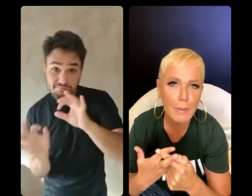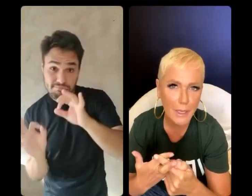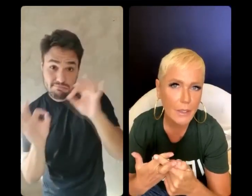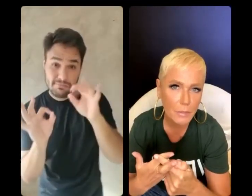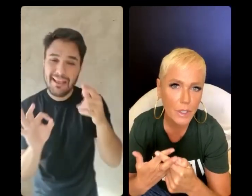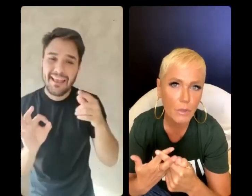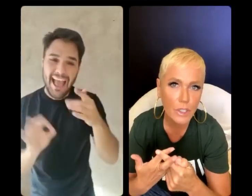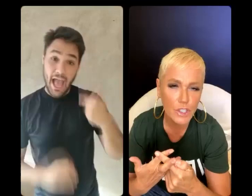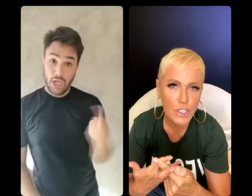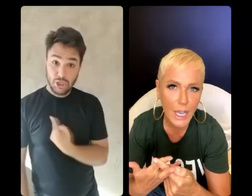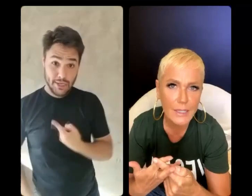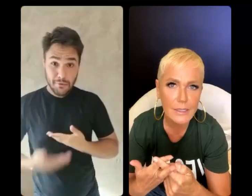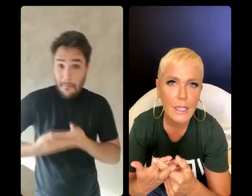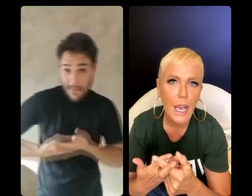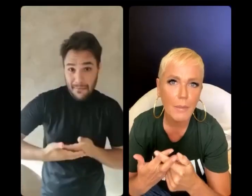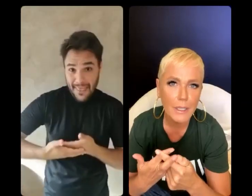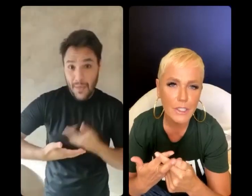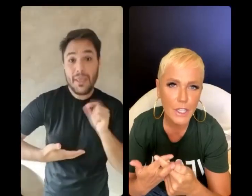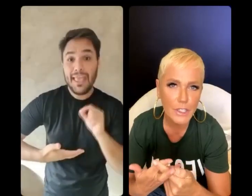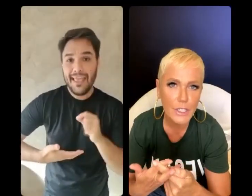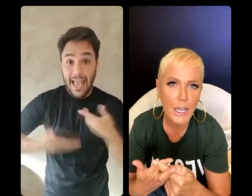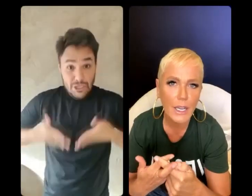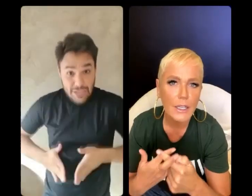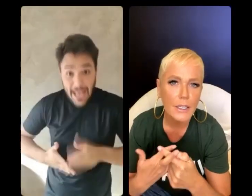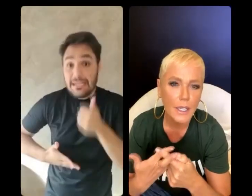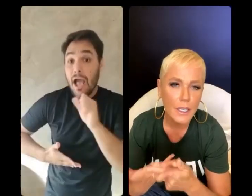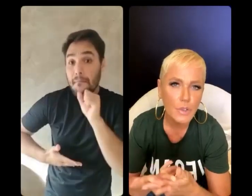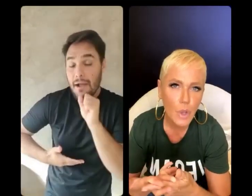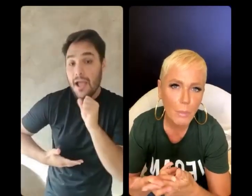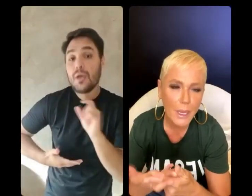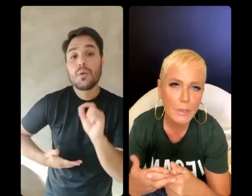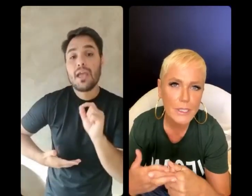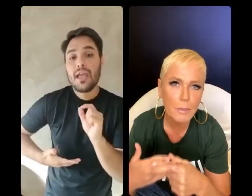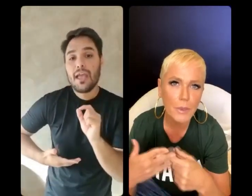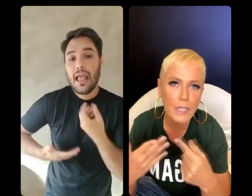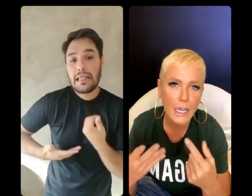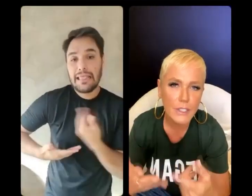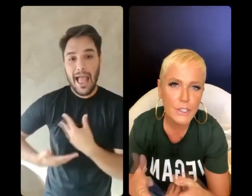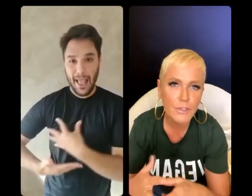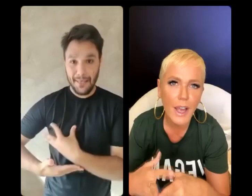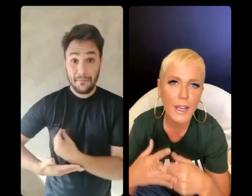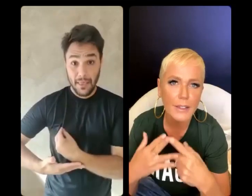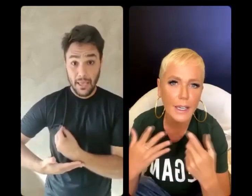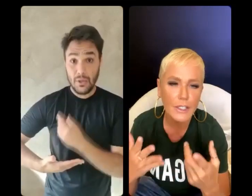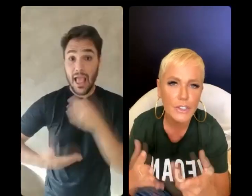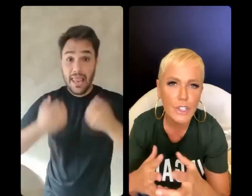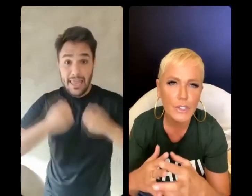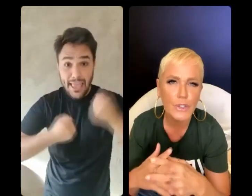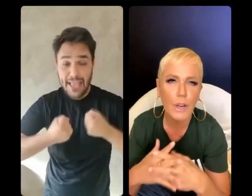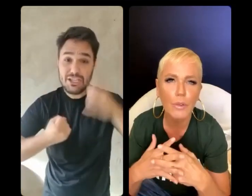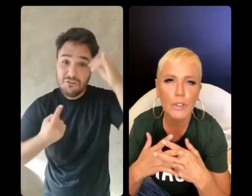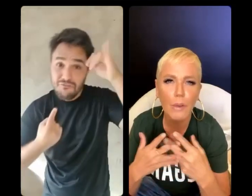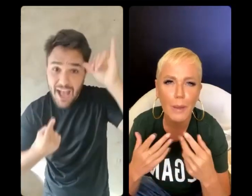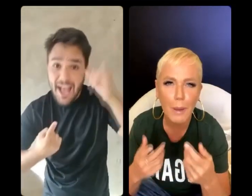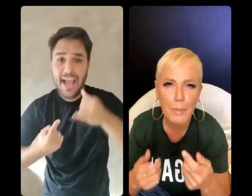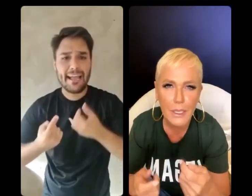desde bebê, porque quando a gente nasce, a mãe da gente dá não só o peito, mas depois dá leite de vaca, dá leite disso,